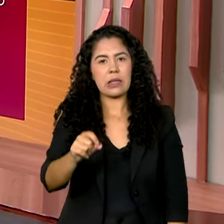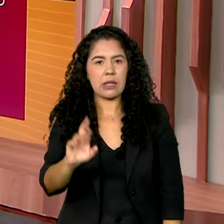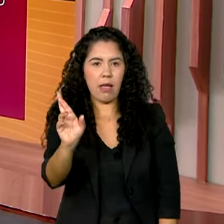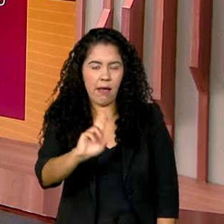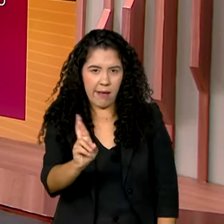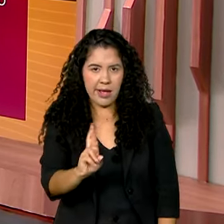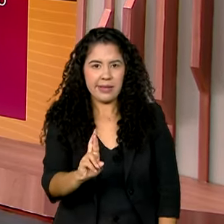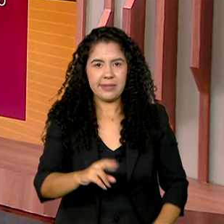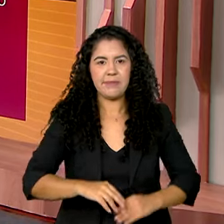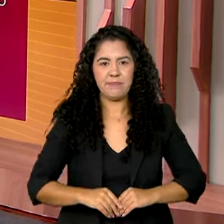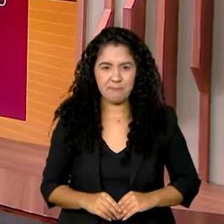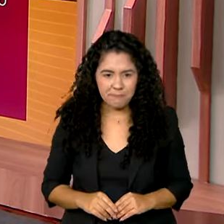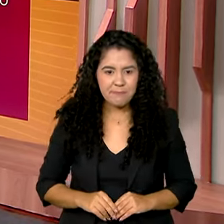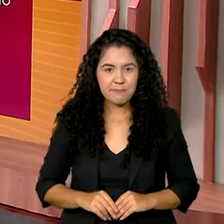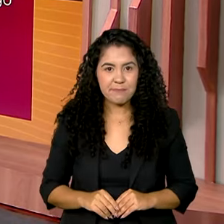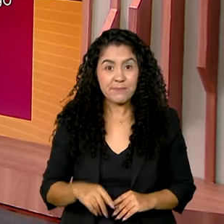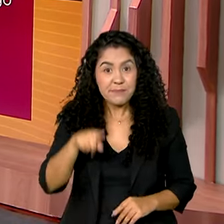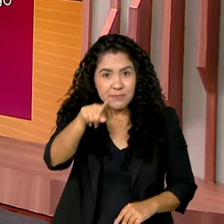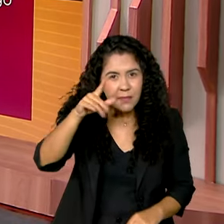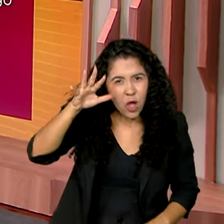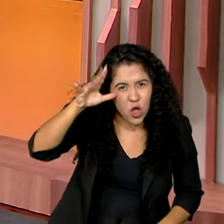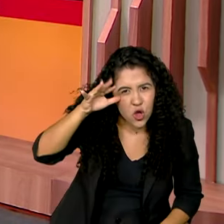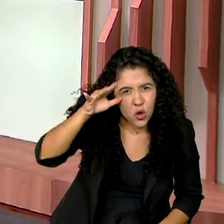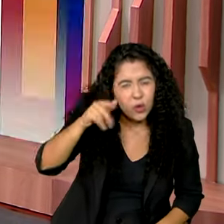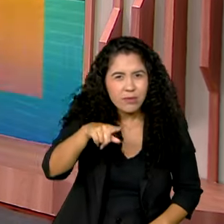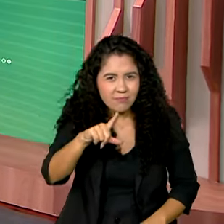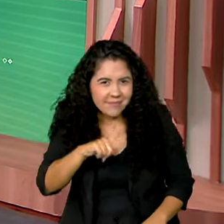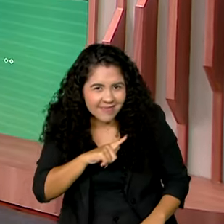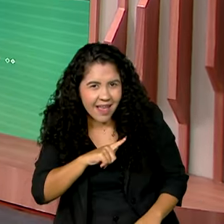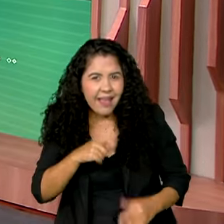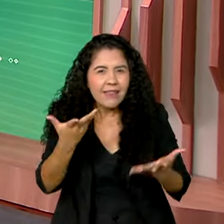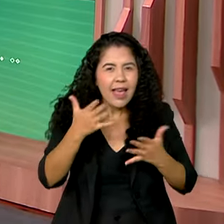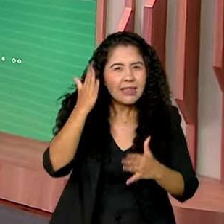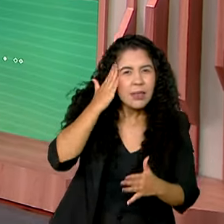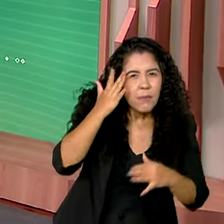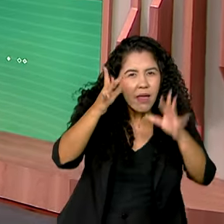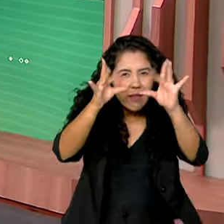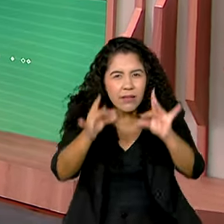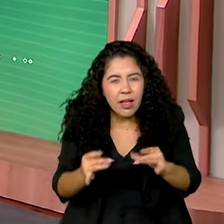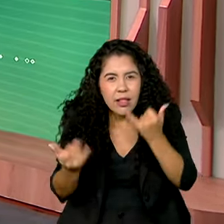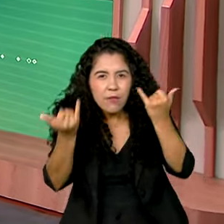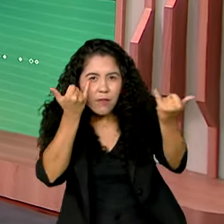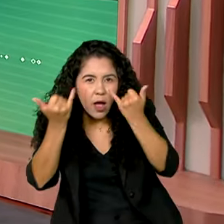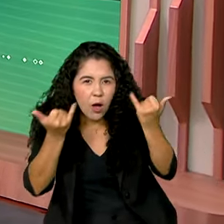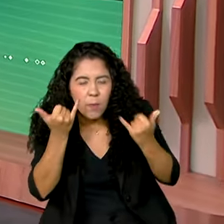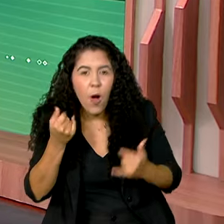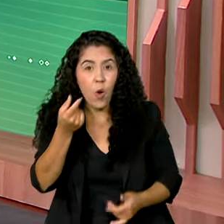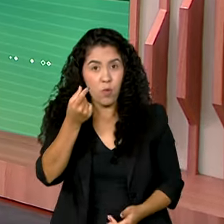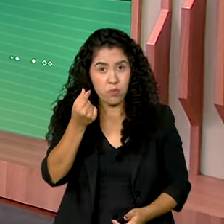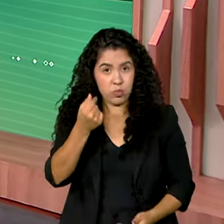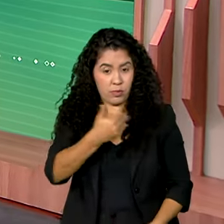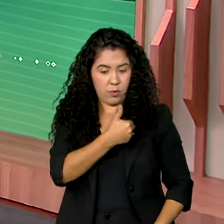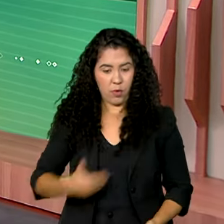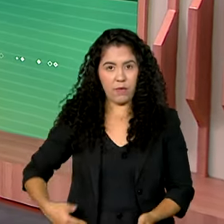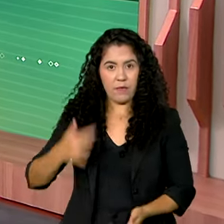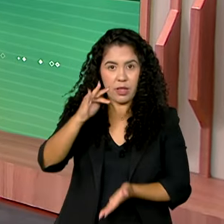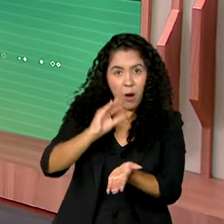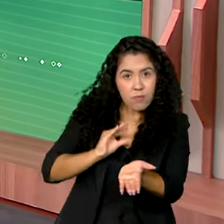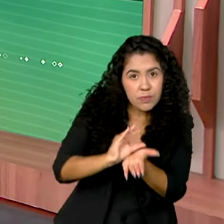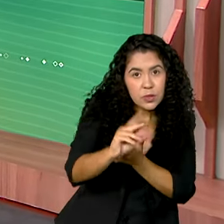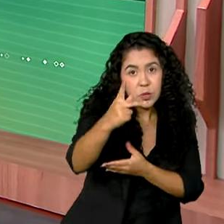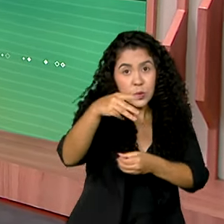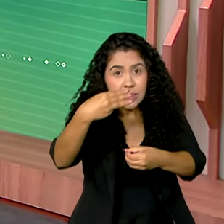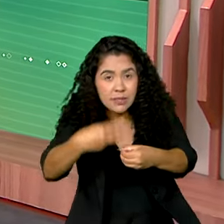e 27 centavos. Ficou com vontade aí de saber quanto o governo federal investe em cada cidade, na sua